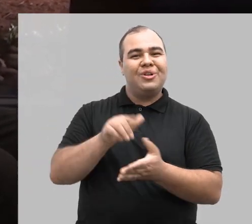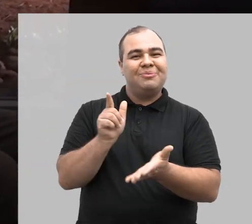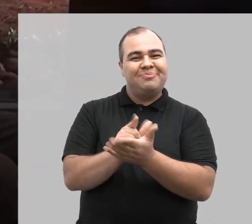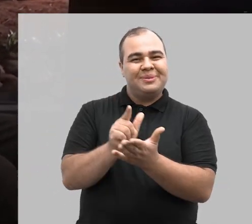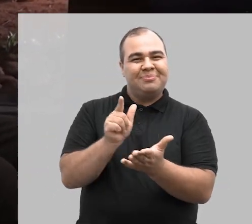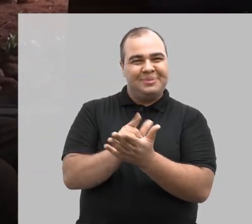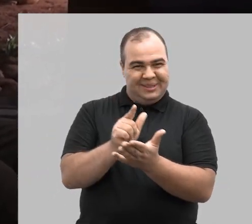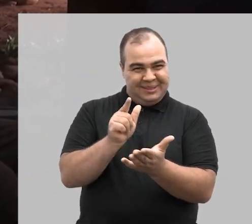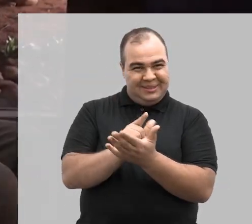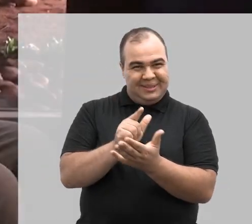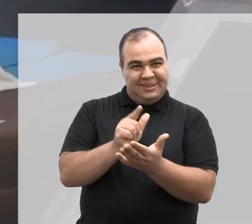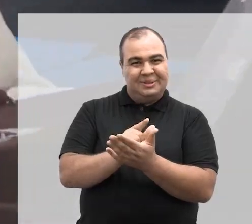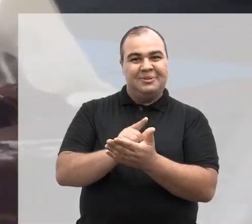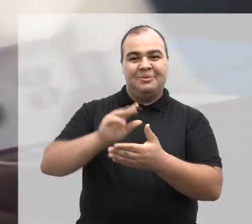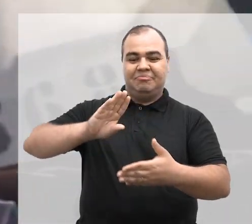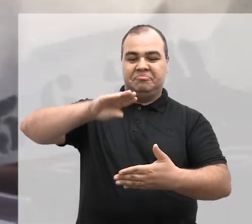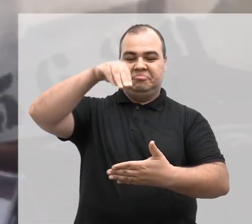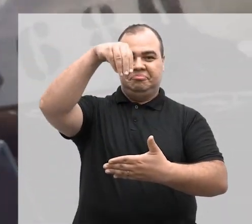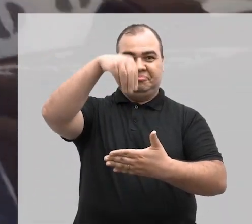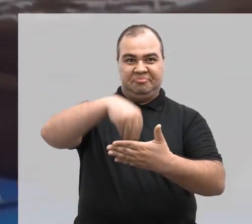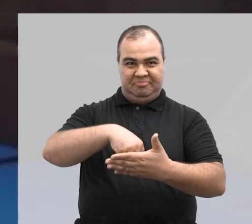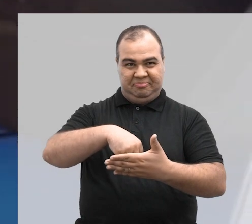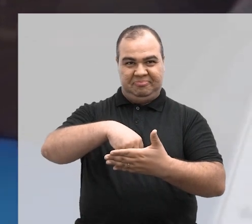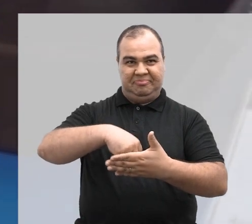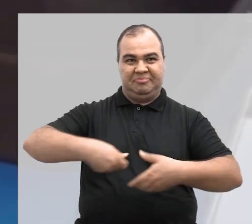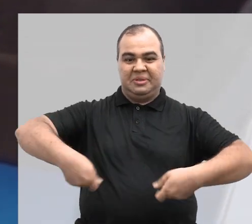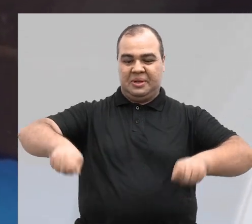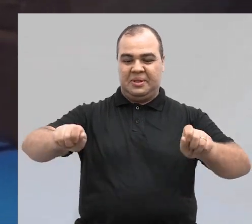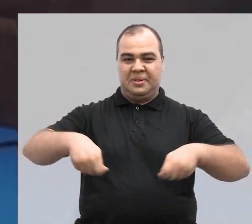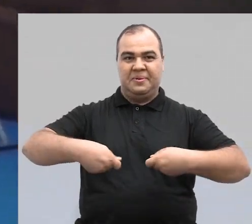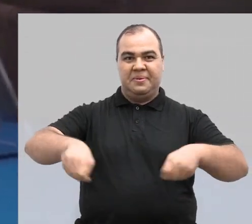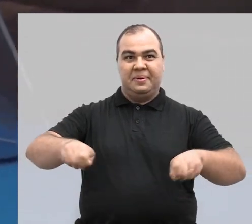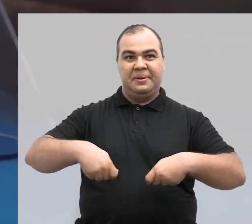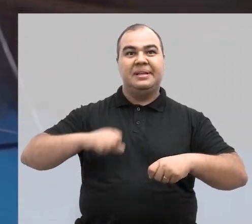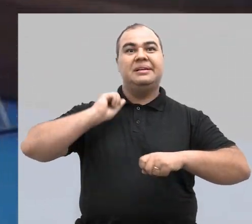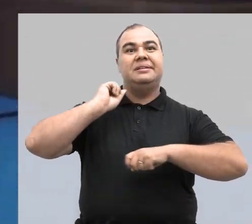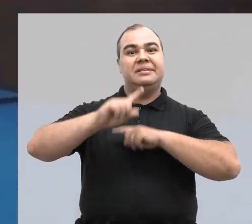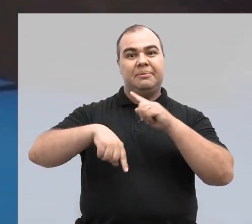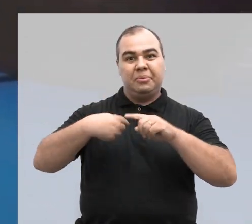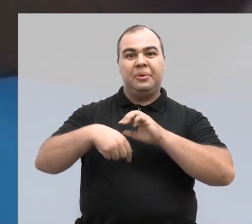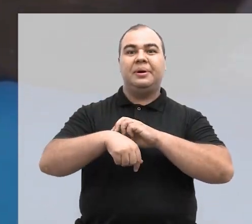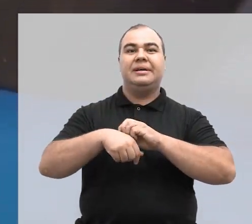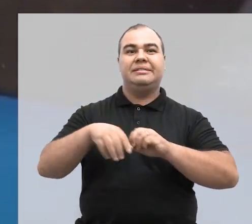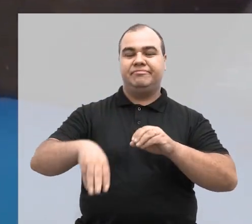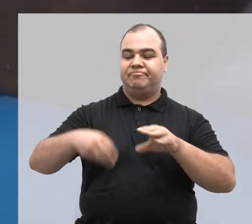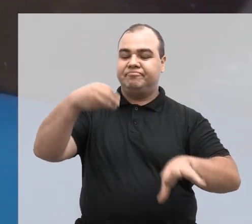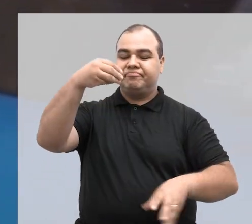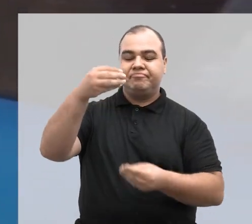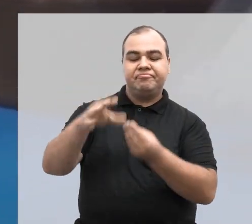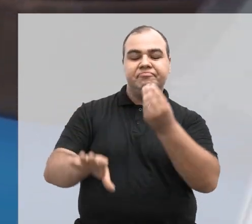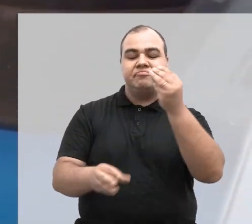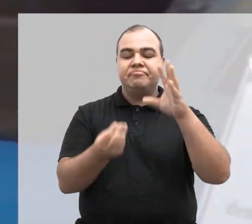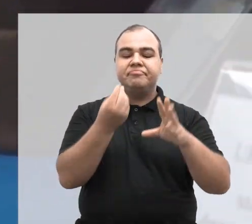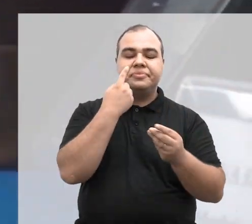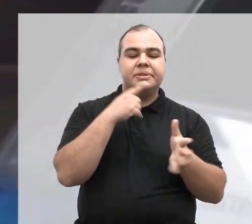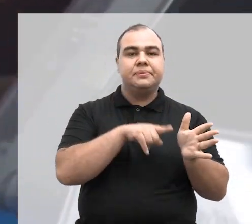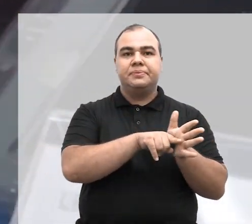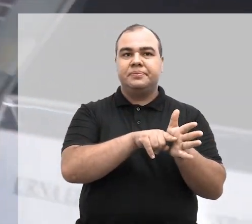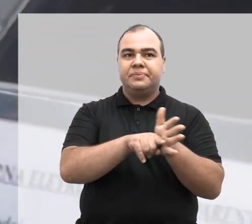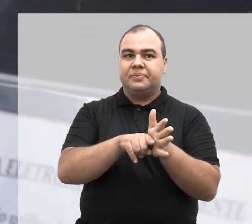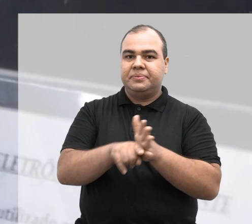era no papel, depositado em urna de lona, depois as apurações eram feitas